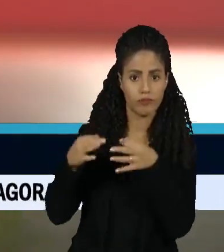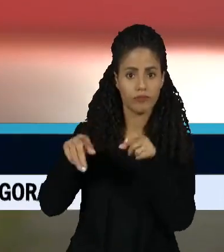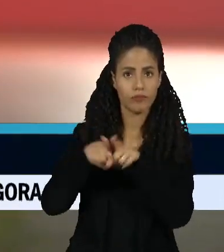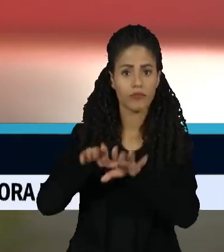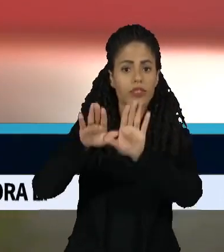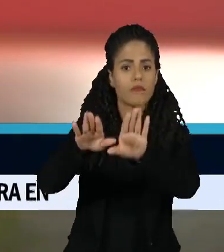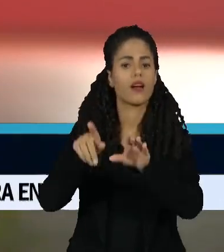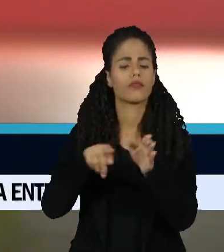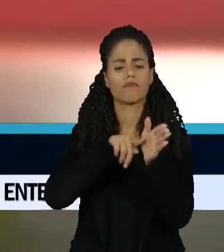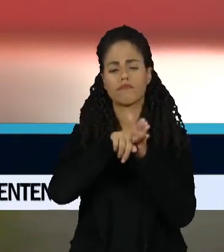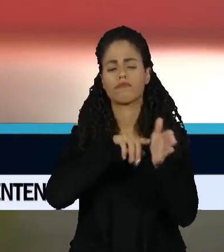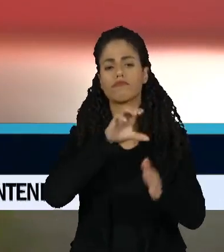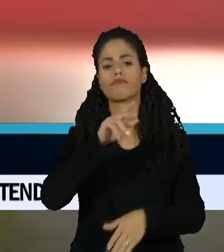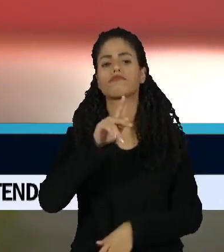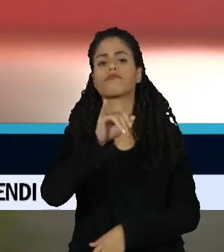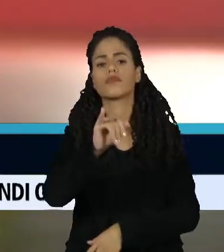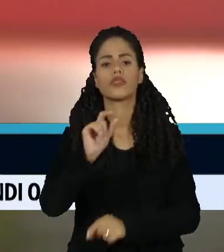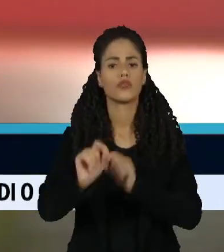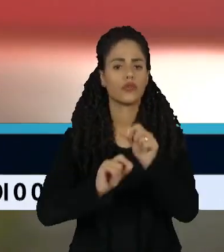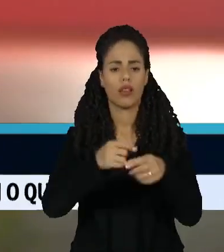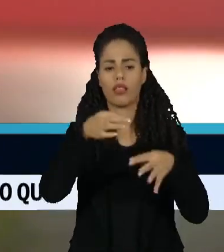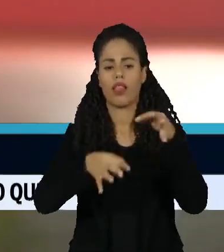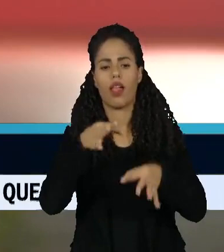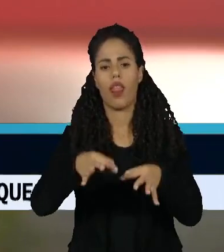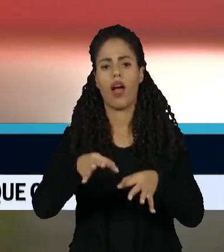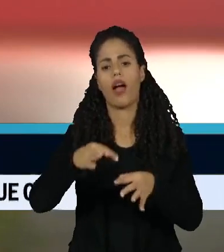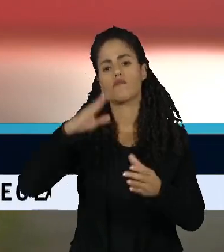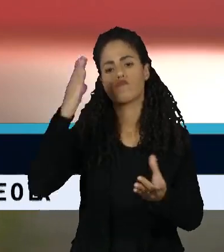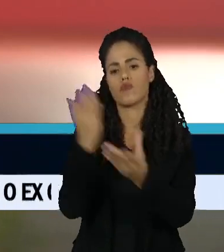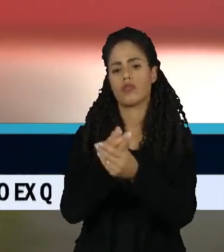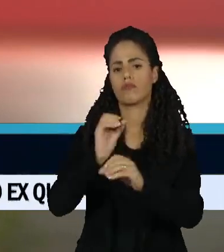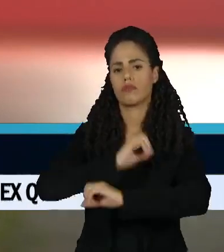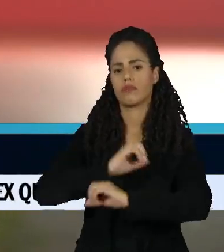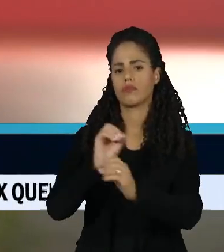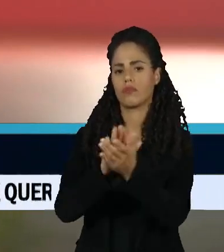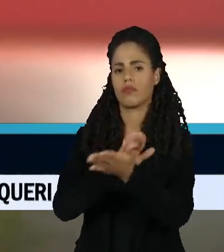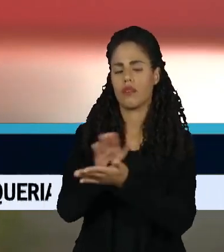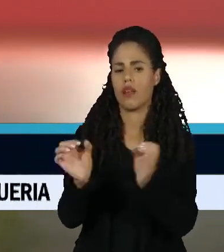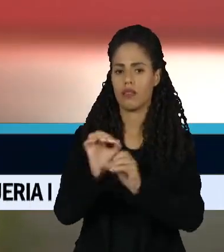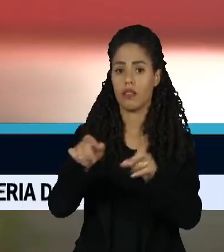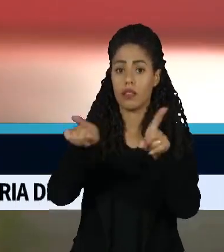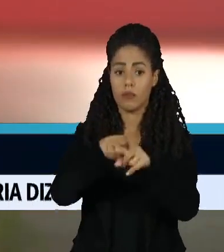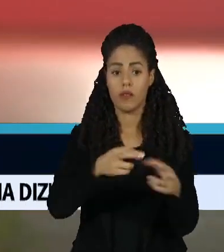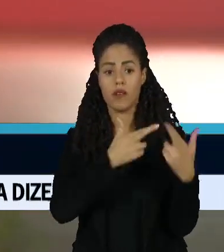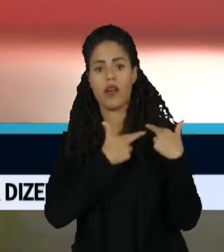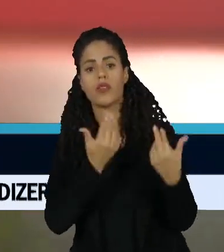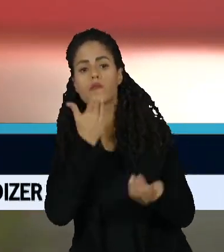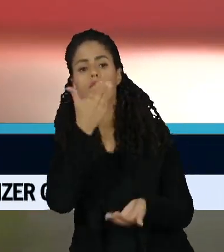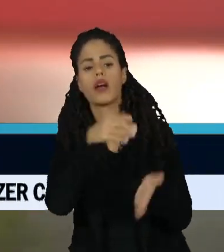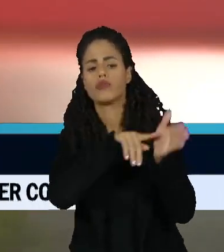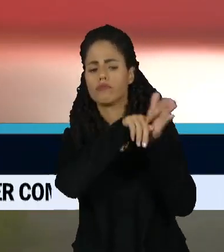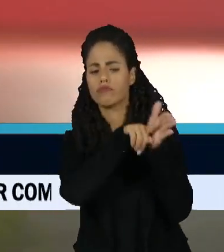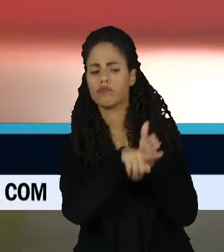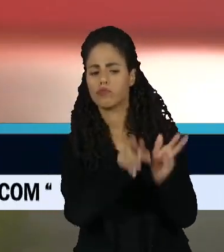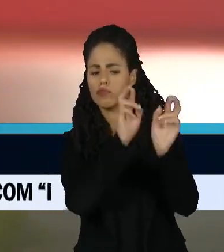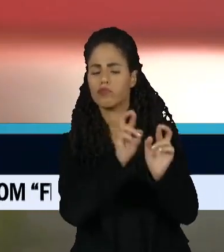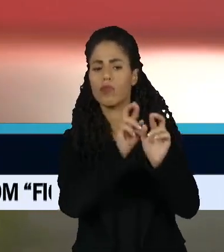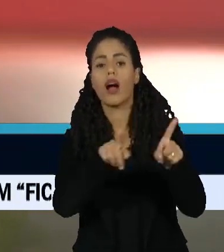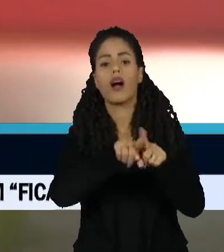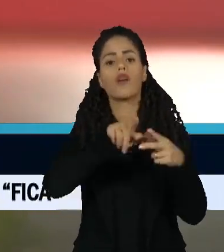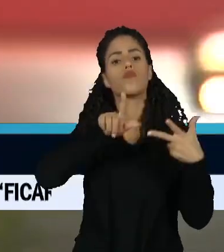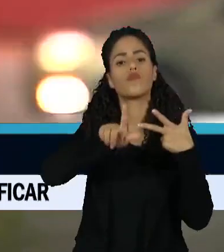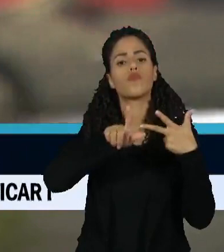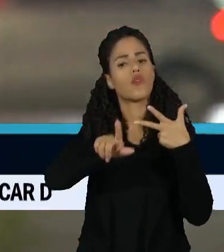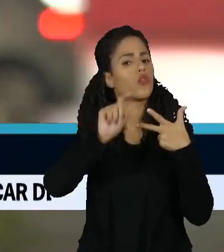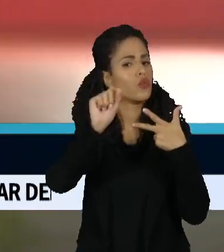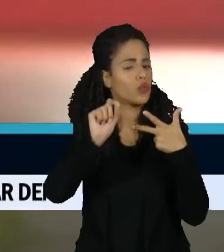Mas a CPI não processa nem julga. Com poucos pedidos de responsabilização dos investigados, o Legislativo pode